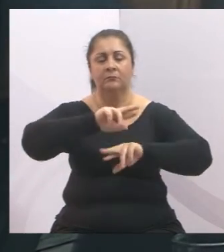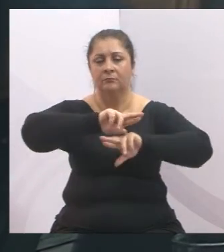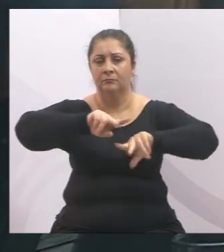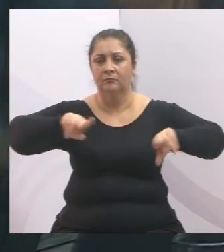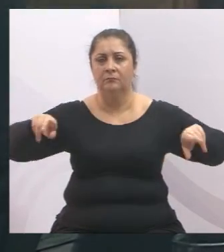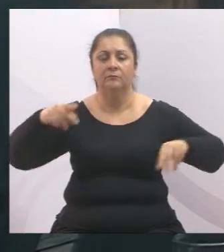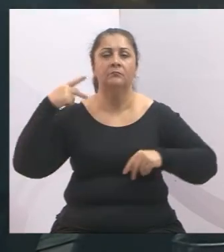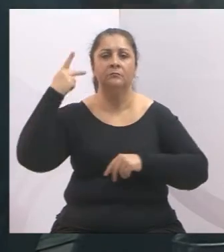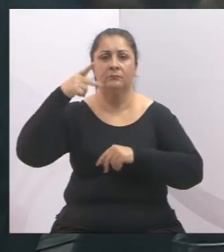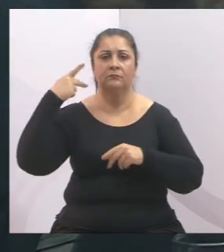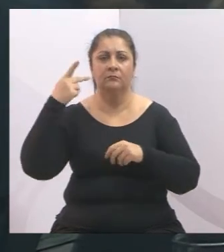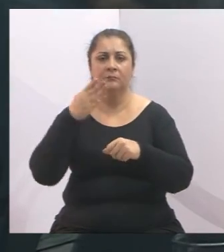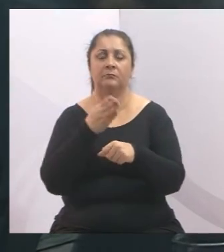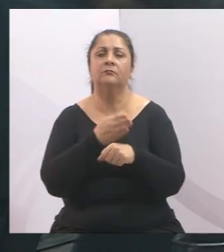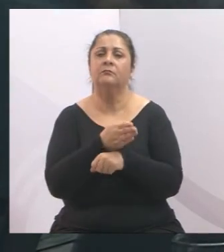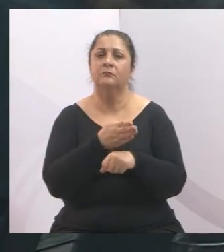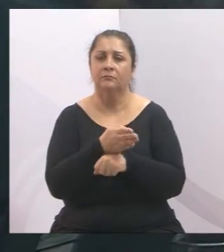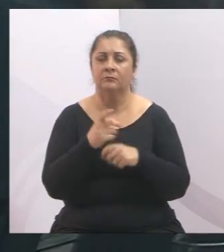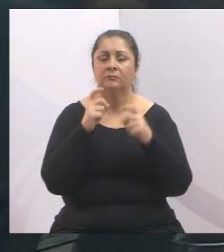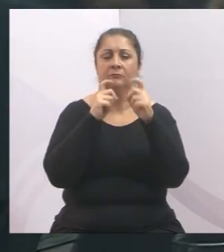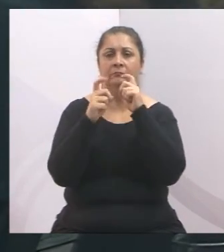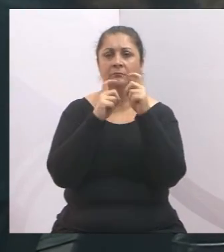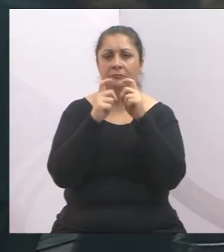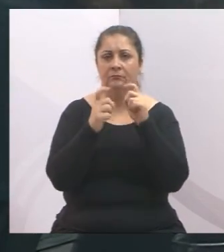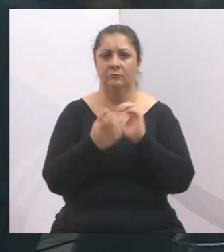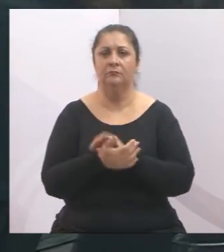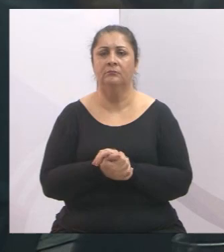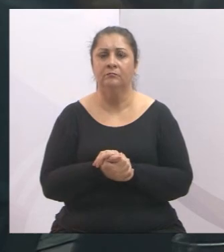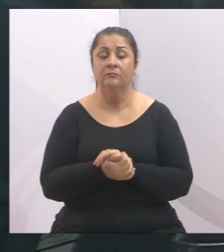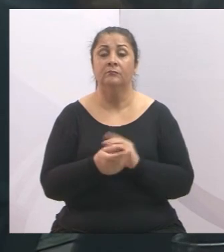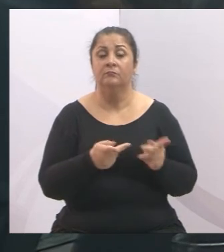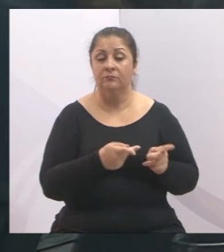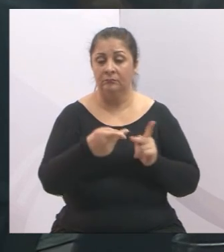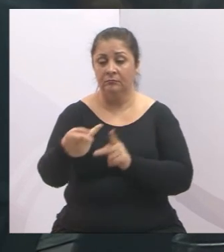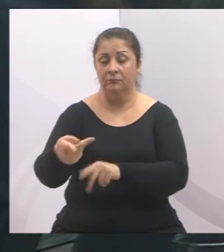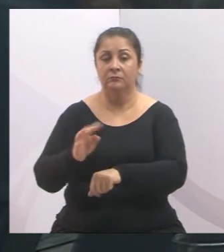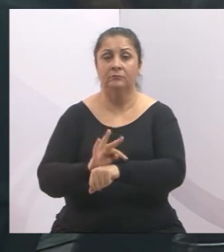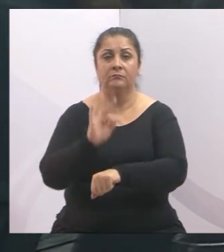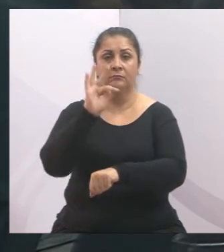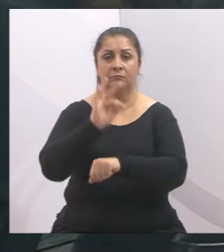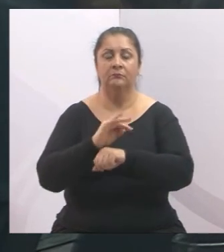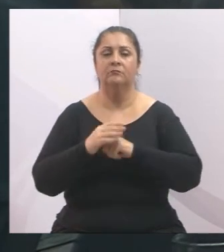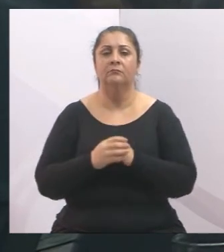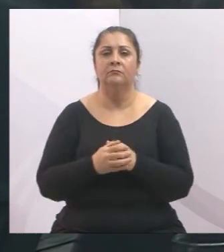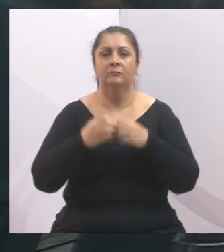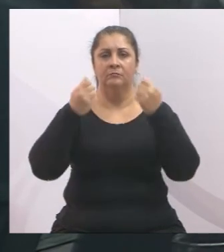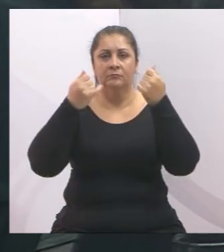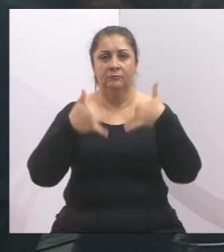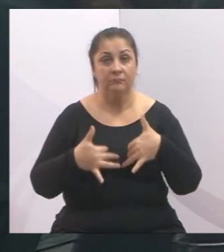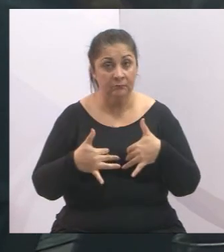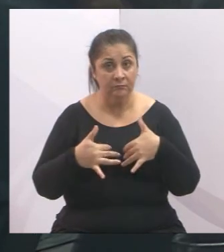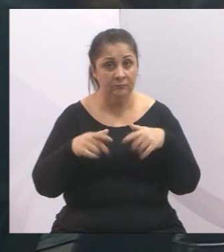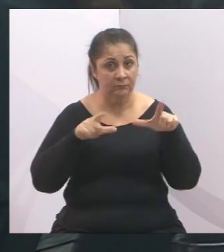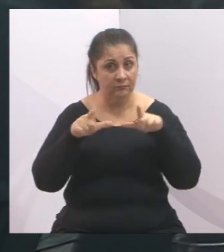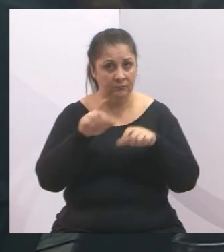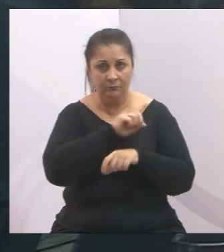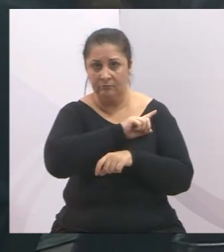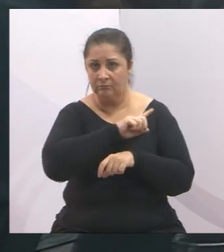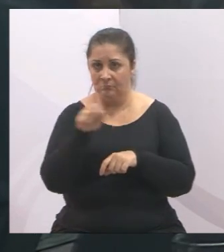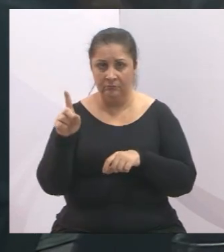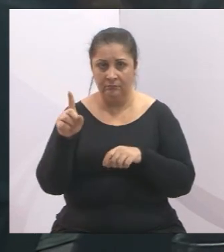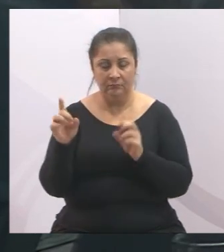vereadores que participaram das oitivas, que participaram das visitas técnicas, e dizer que o trabalho não se findou,